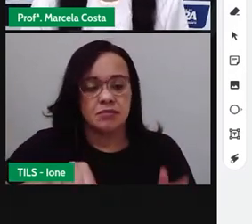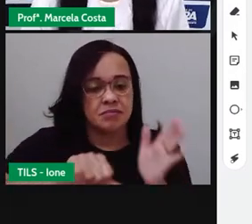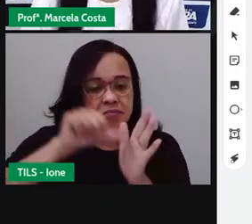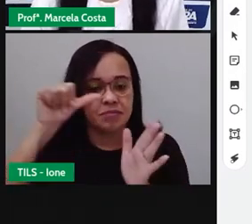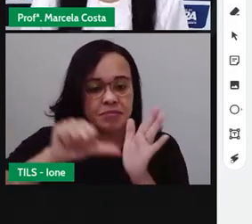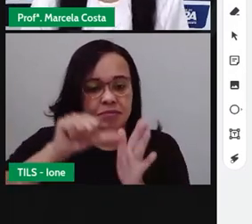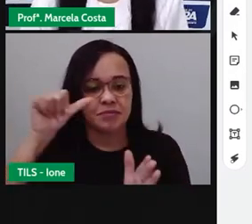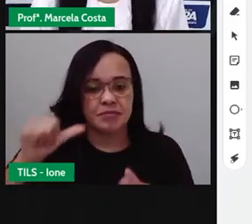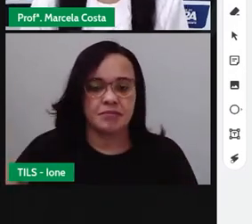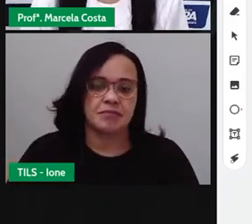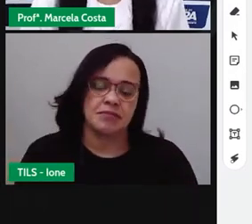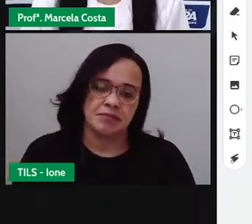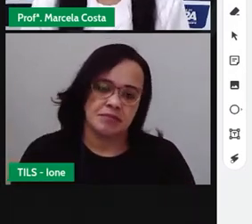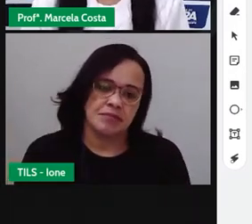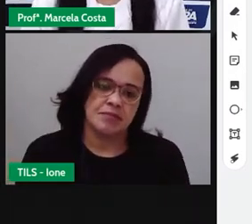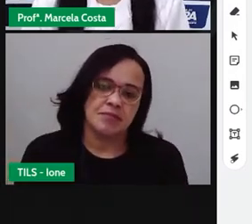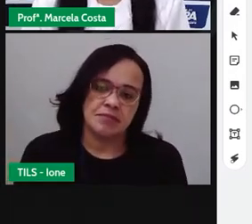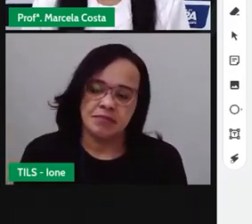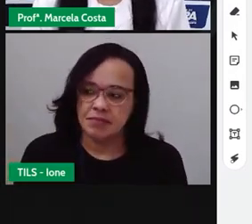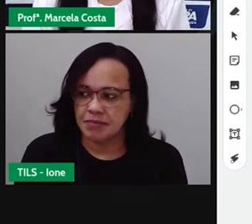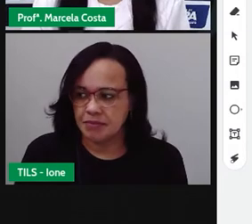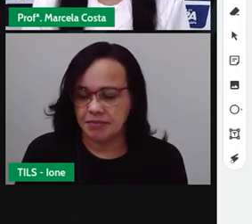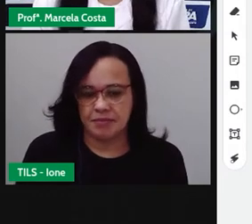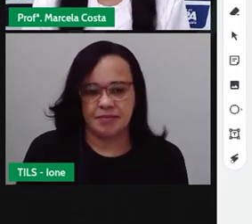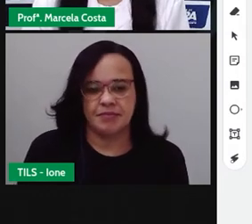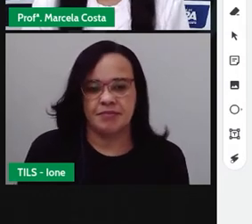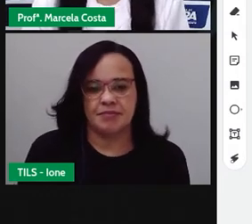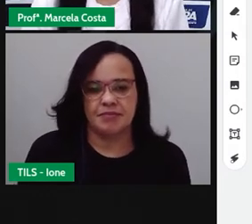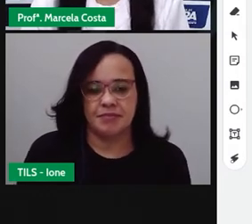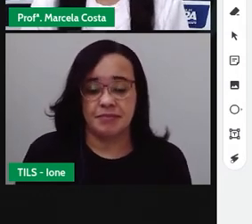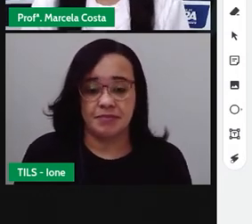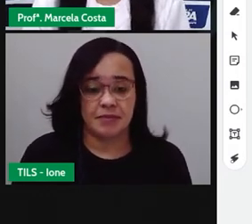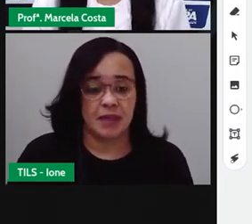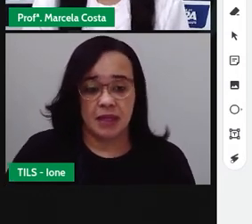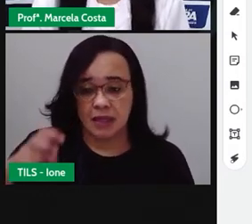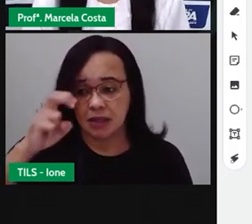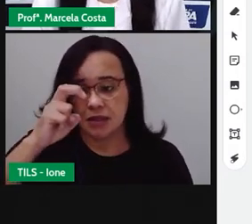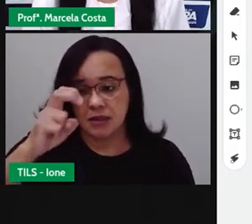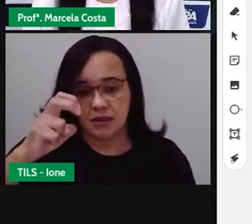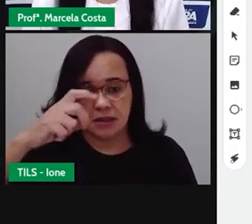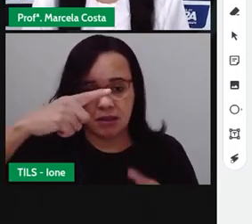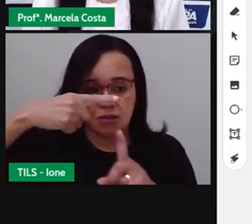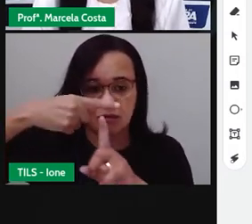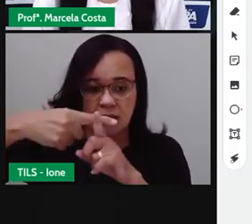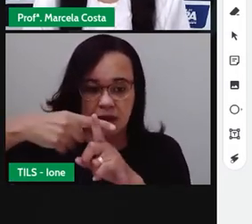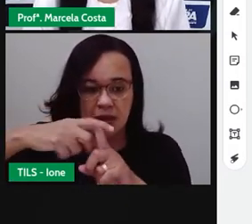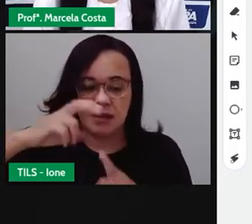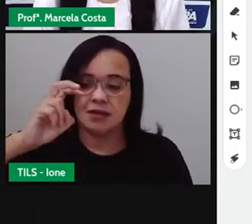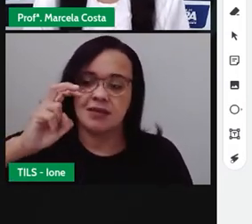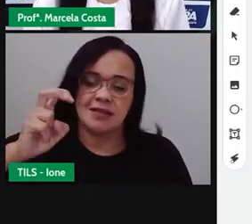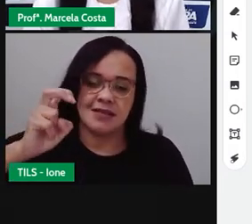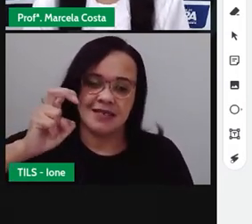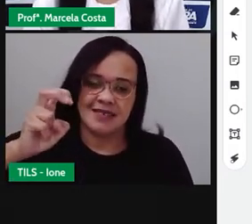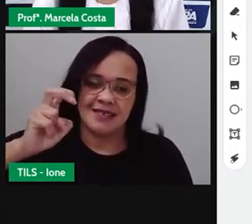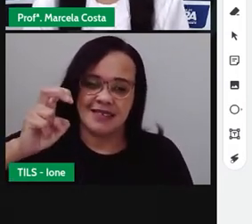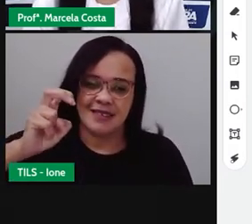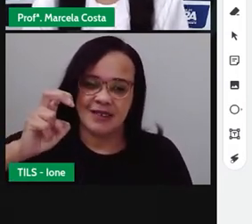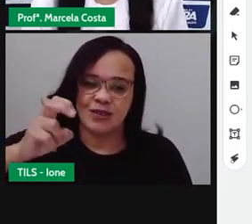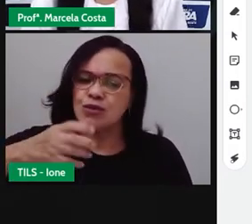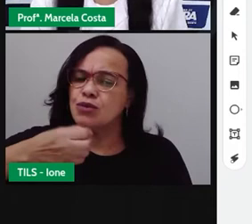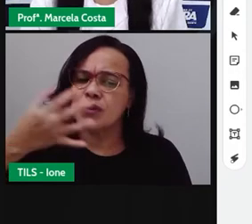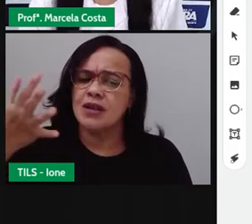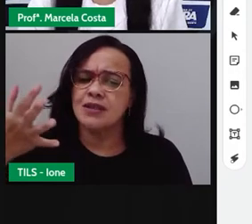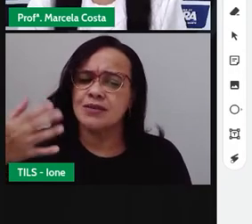Na direita, a gente tem aqui o número 5 mais 5. Vamos ver aí quantos é 5 mais 5.